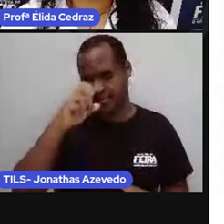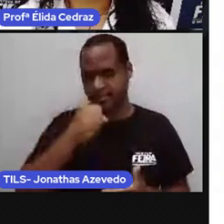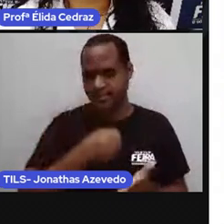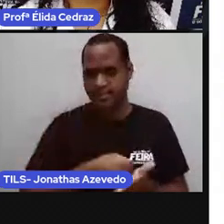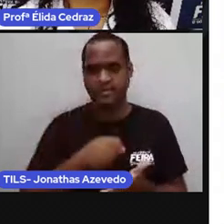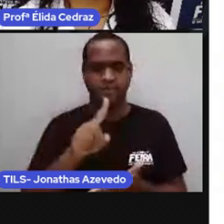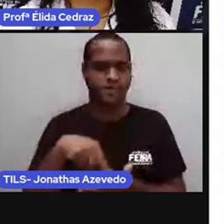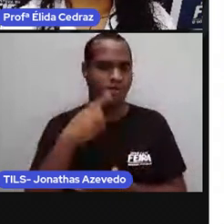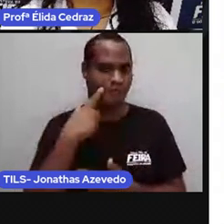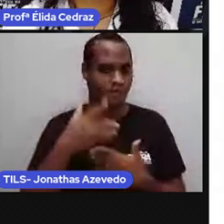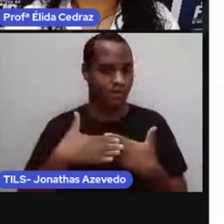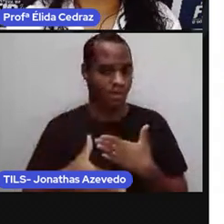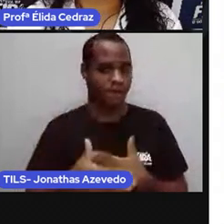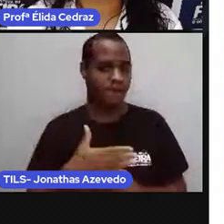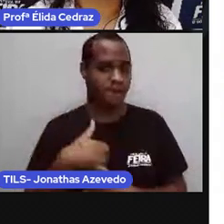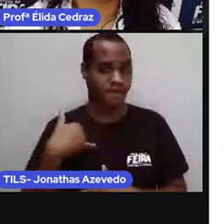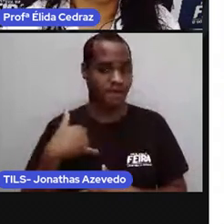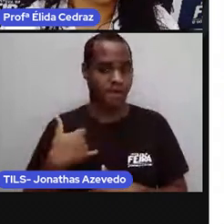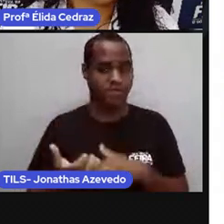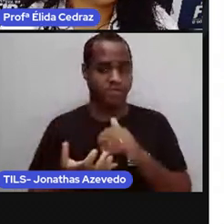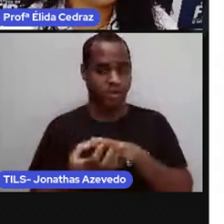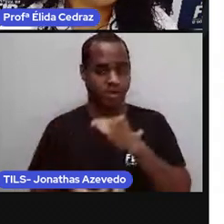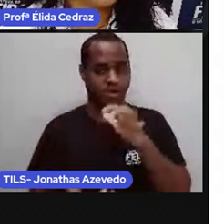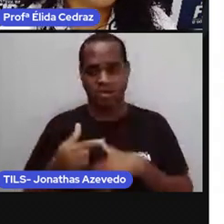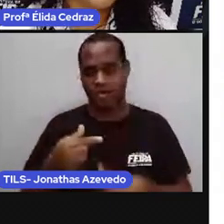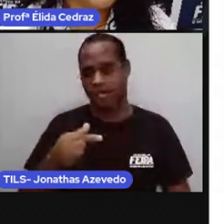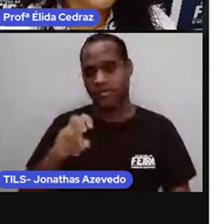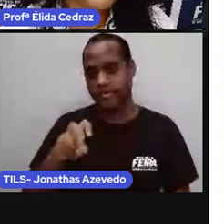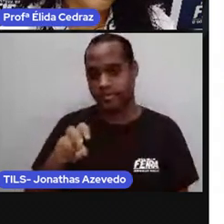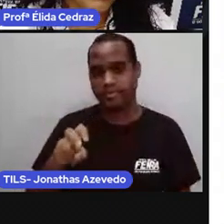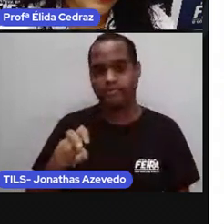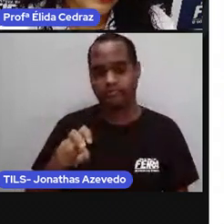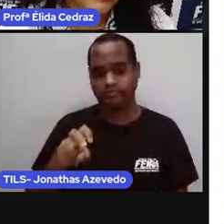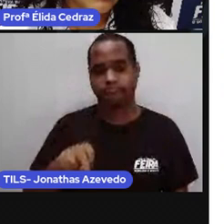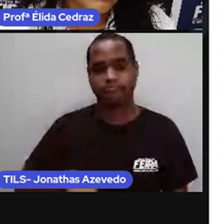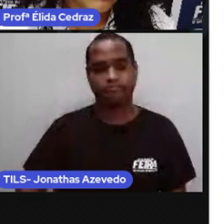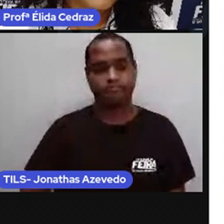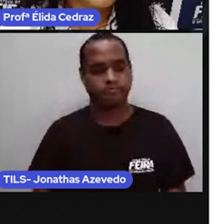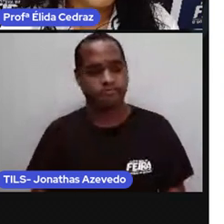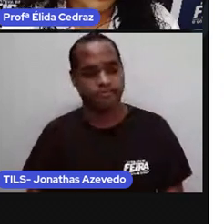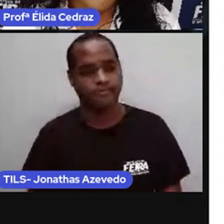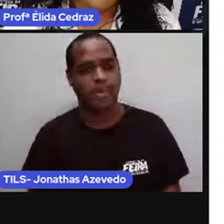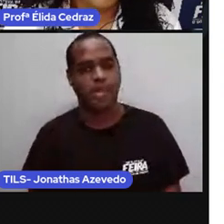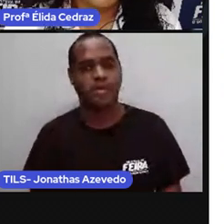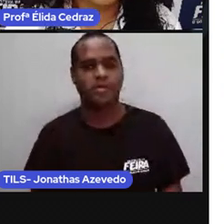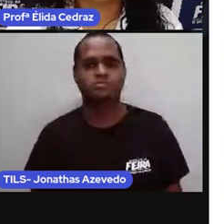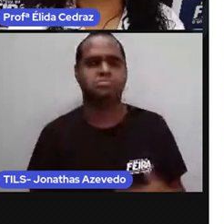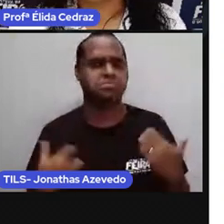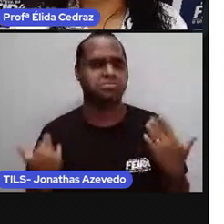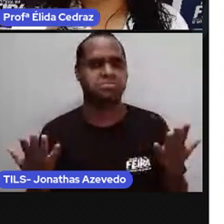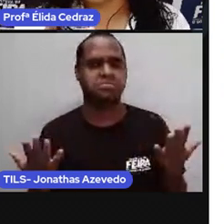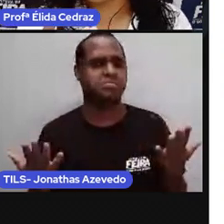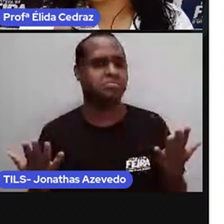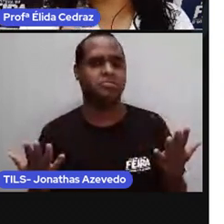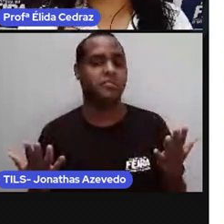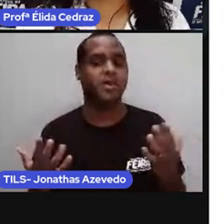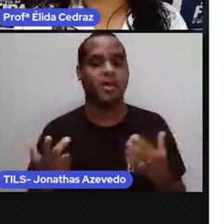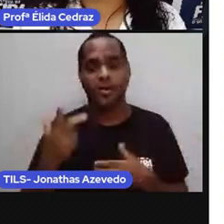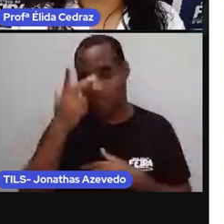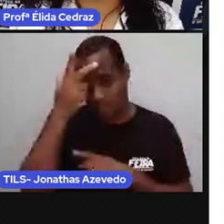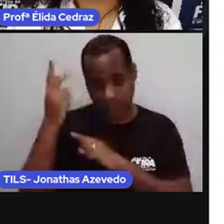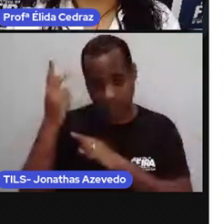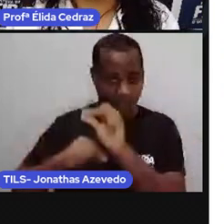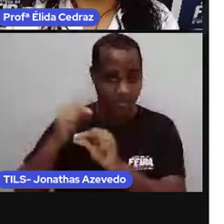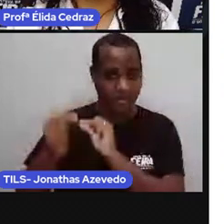que a velhice se inicia a partir dos 65 anos. Sabe por quê? Porque muitas